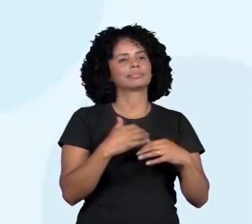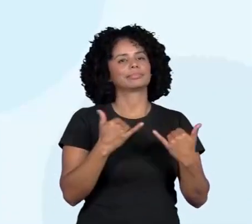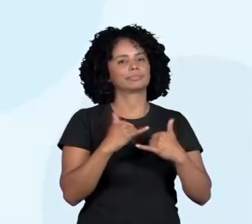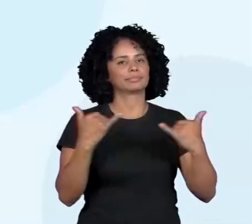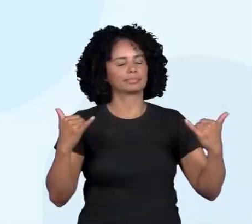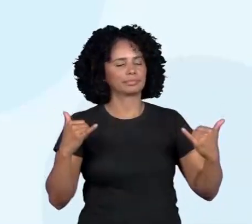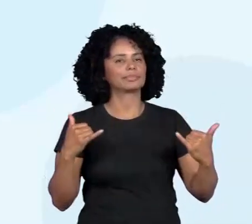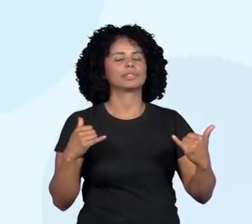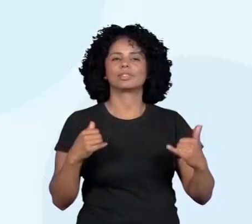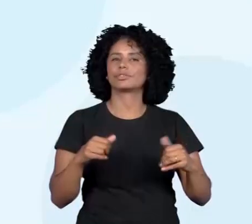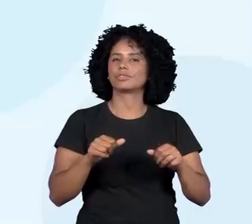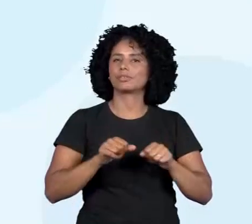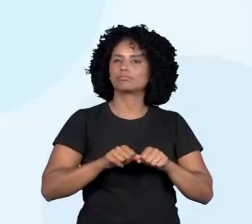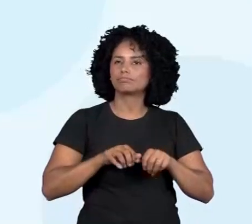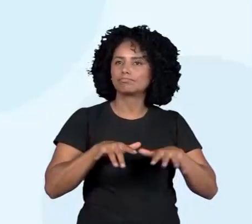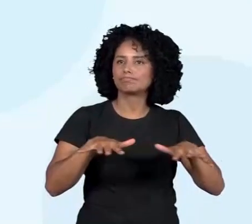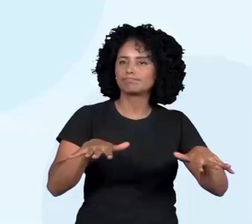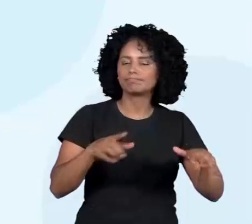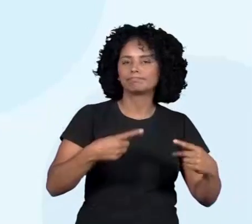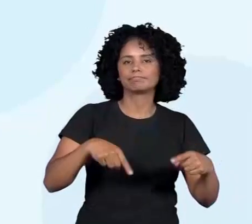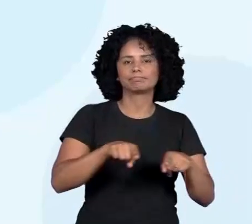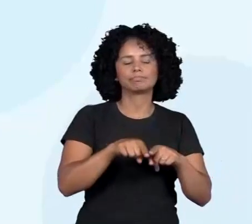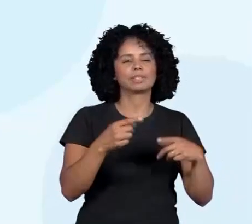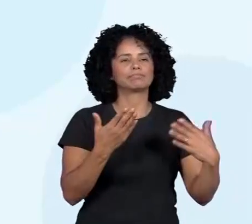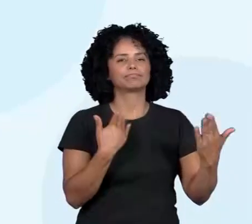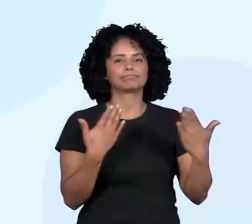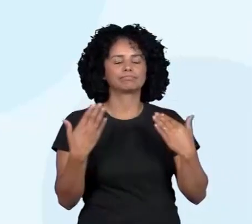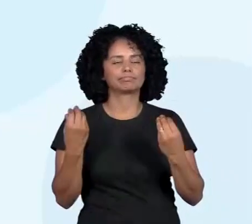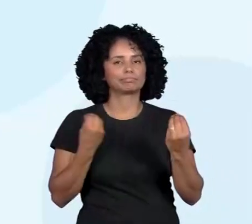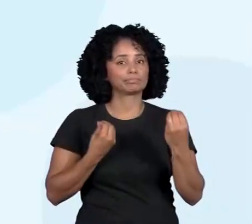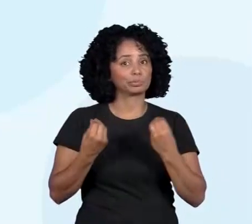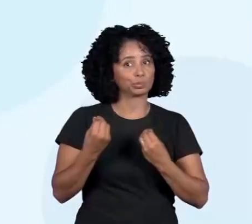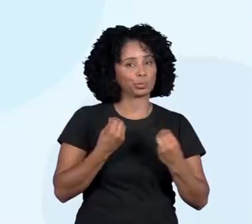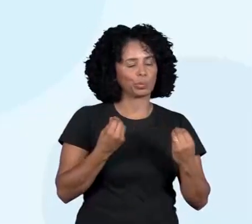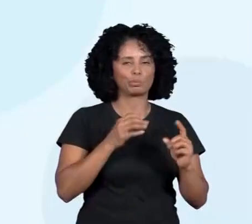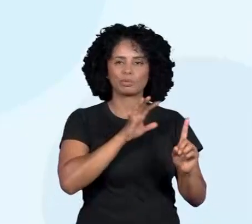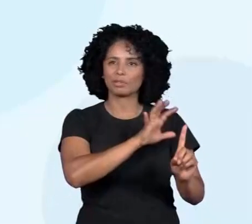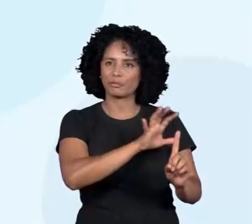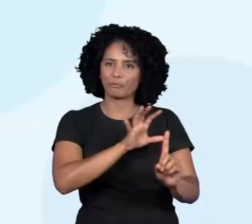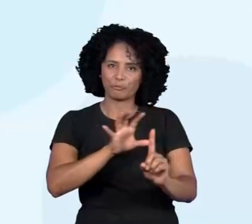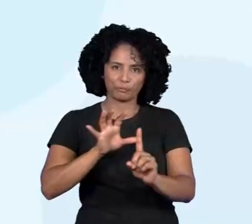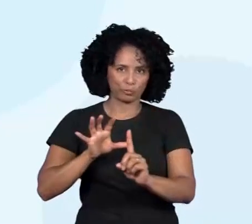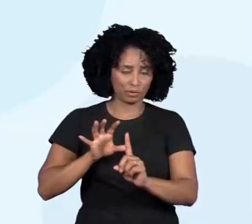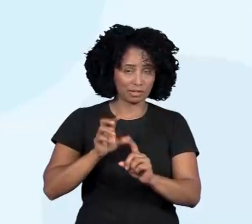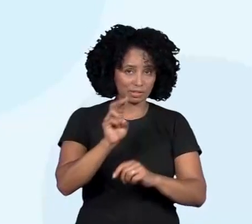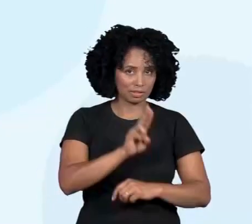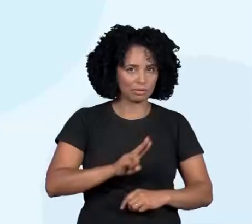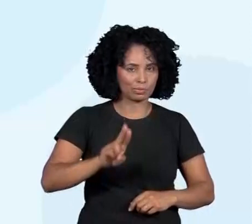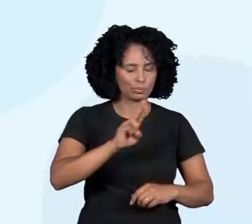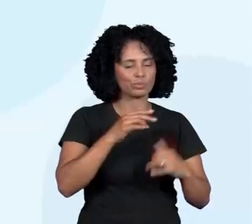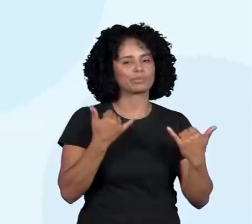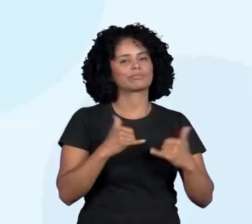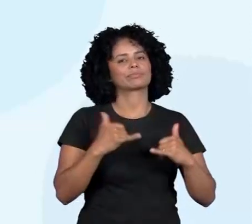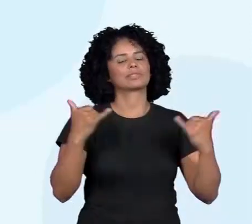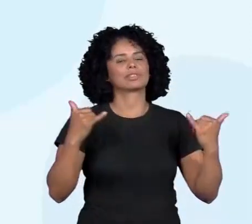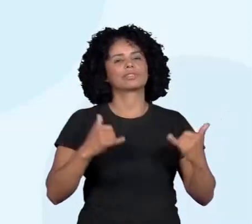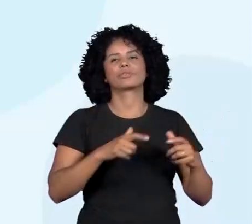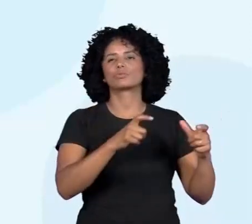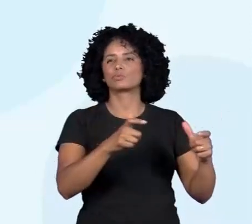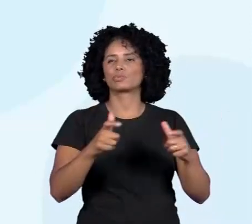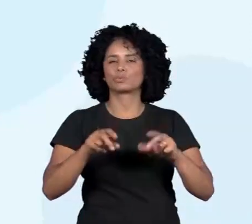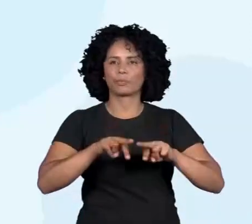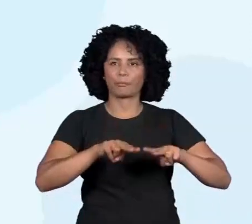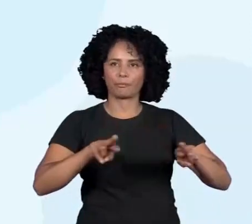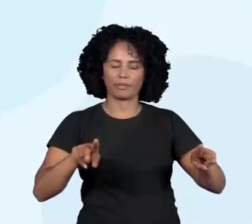os impactos socioambientais dessa utilização em diferentes lugares.